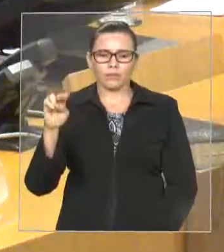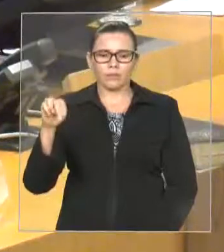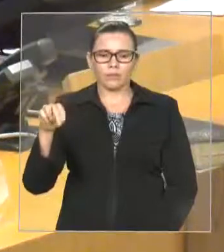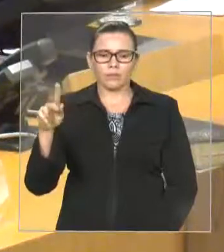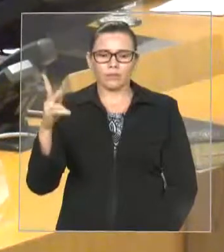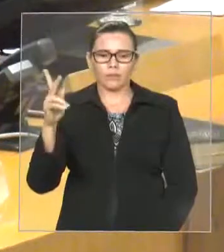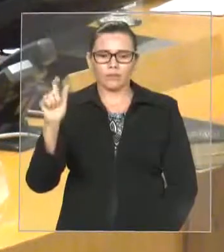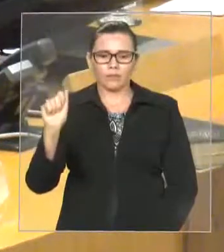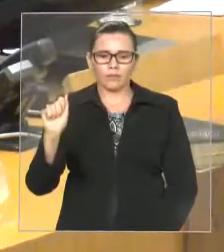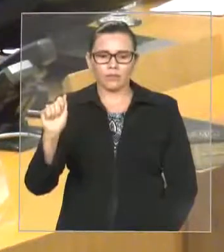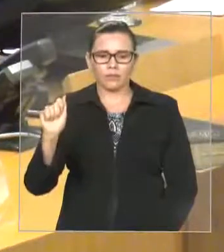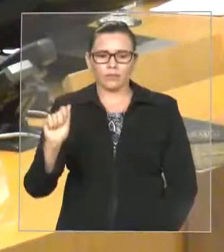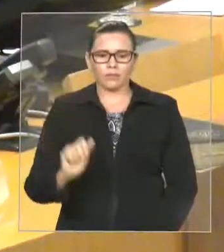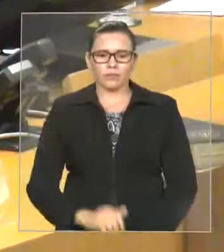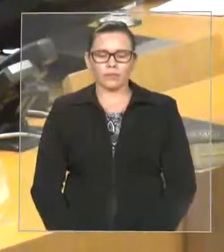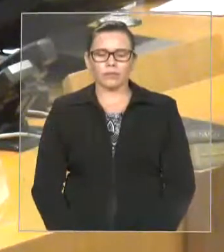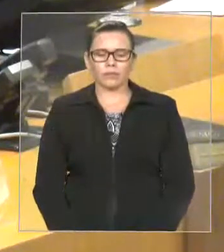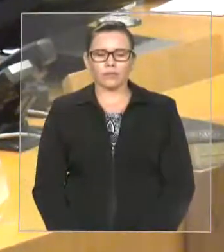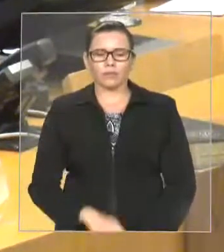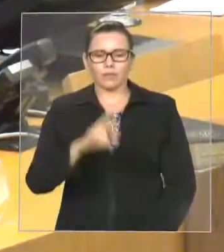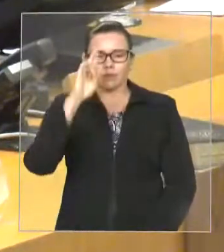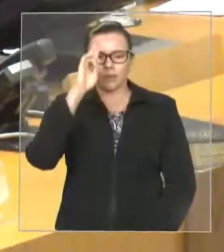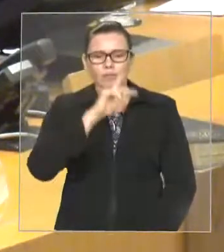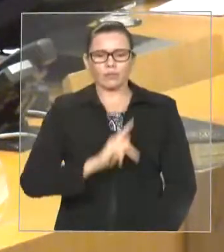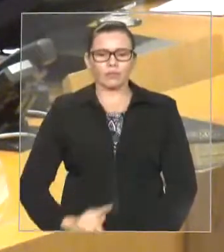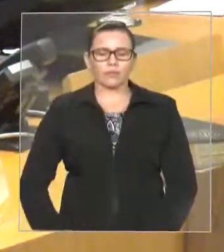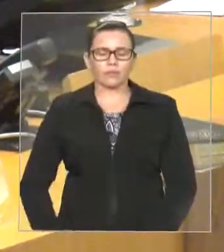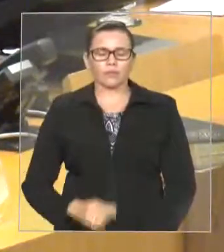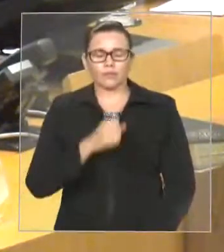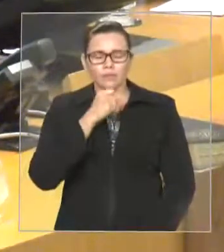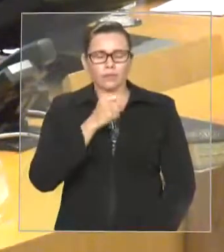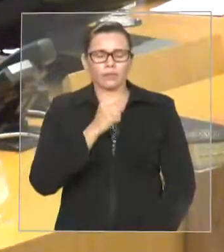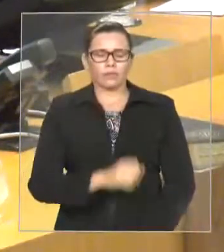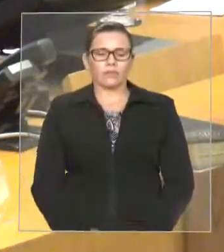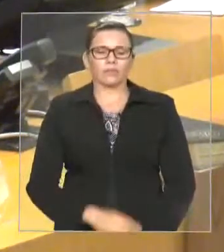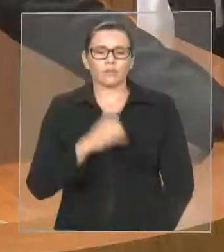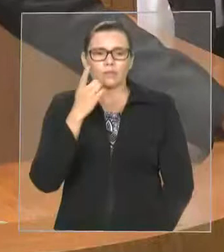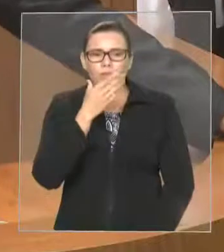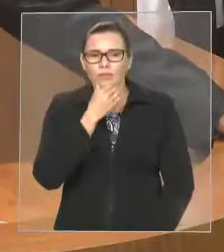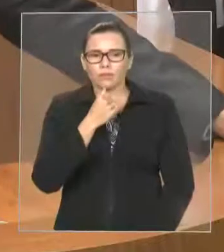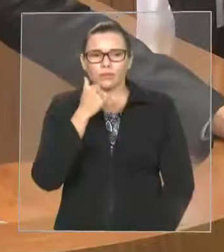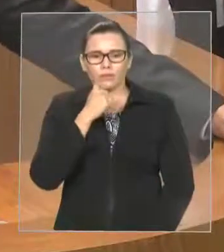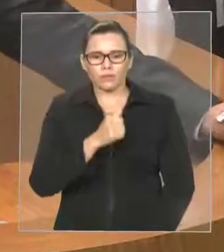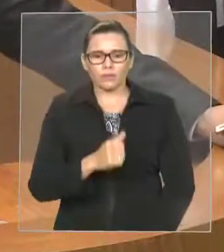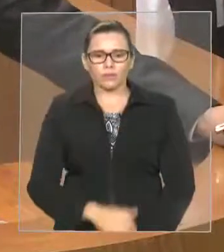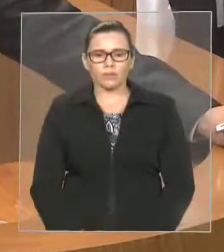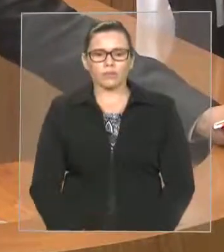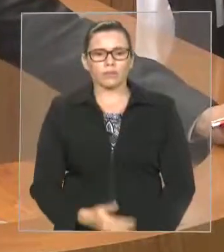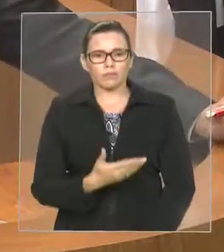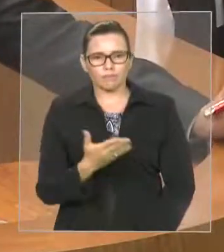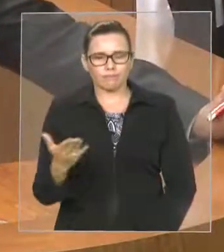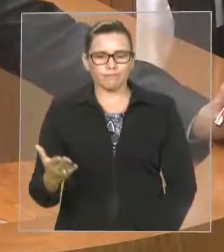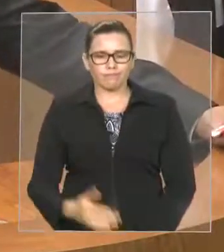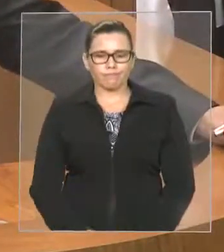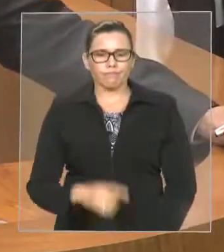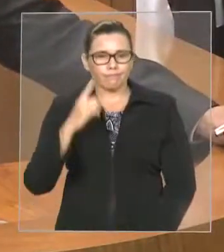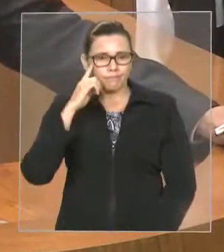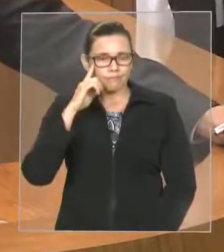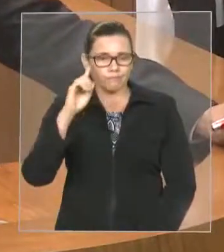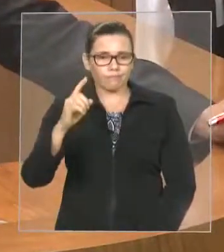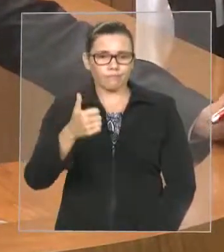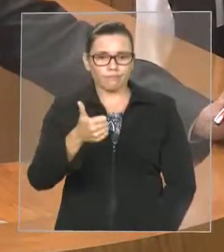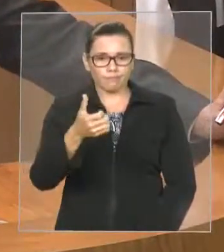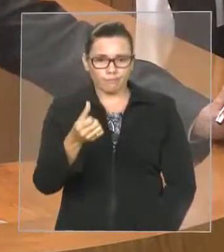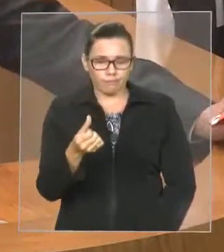Presidente, imprensa, deputados, deputada, Presidente, no dia 16 de 8 de 2017,